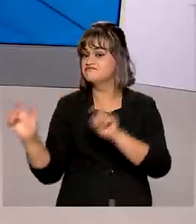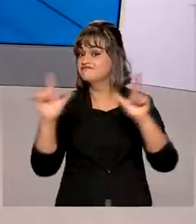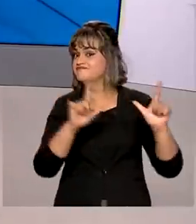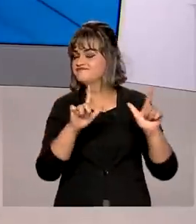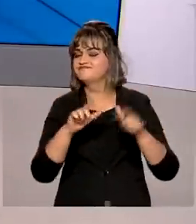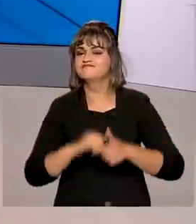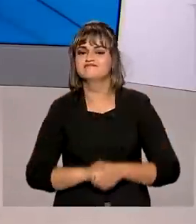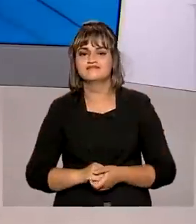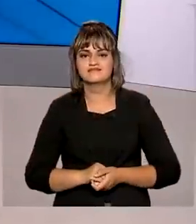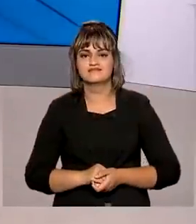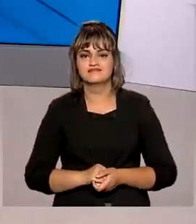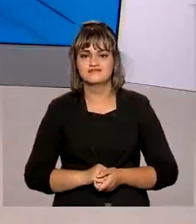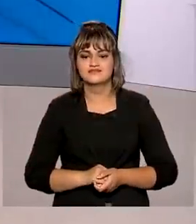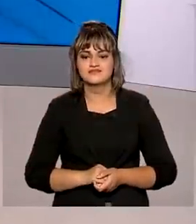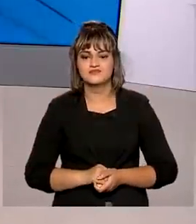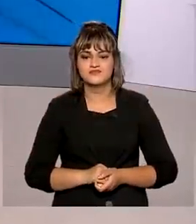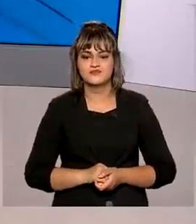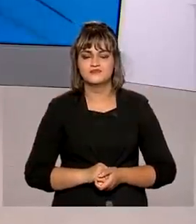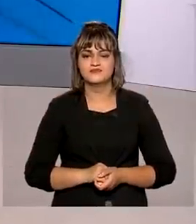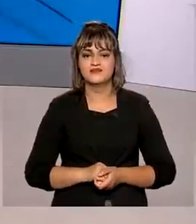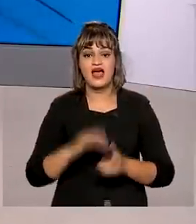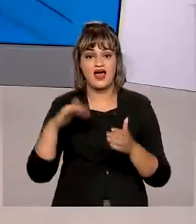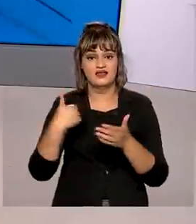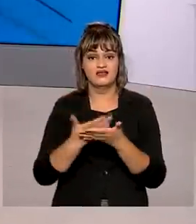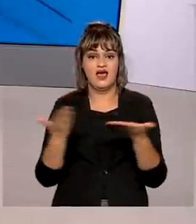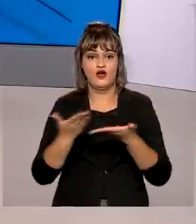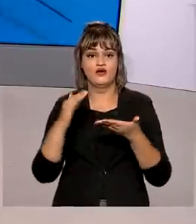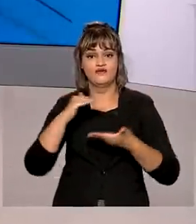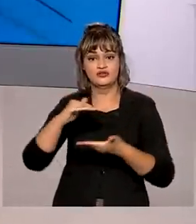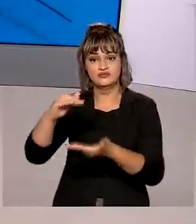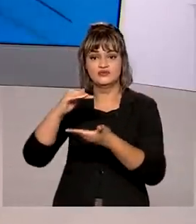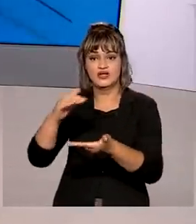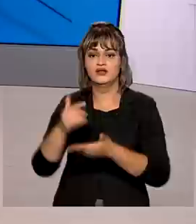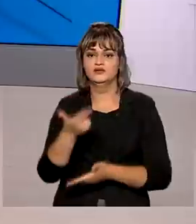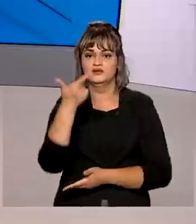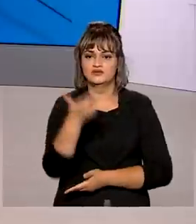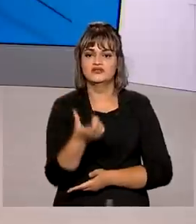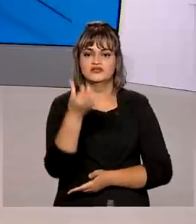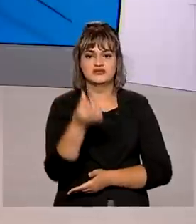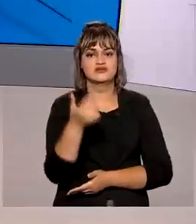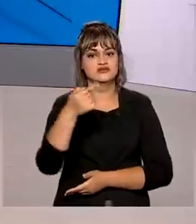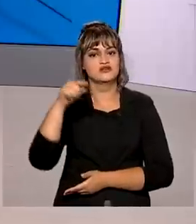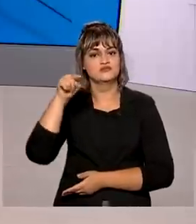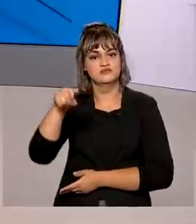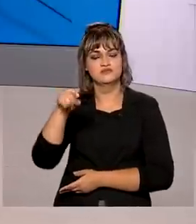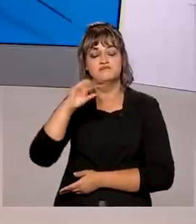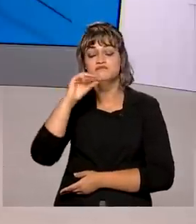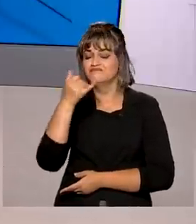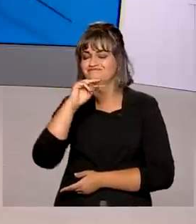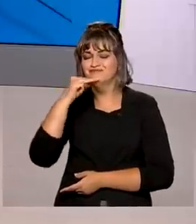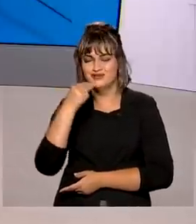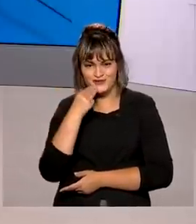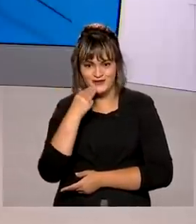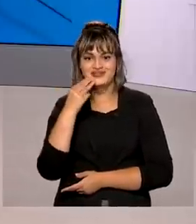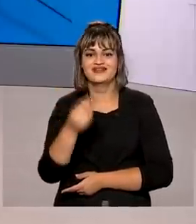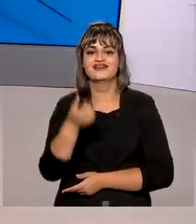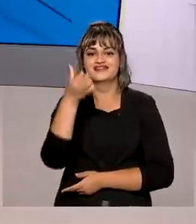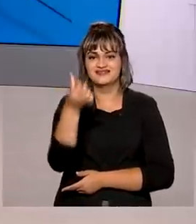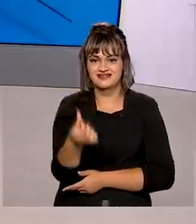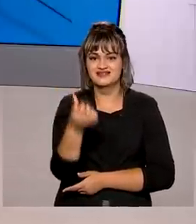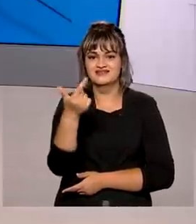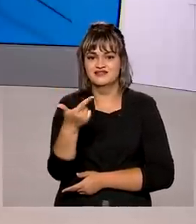-19 pelo Brasil, aqui no telão. Até agora foram distribuídas 267 milhões, 623